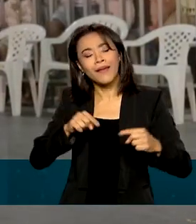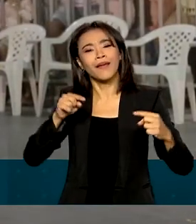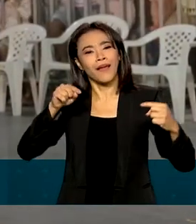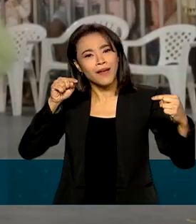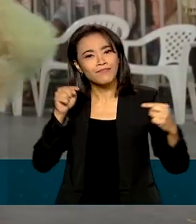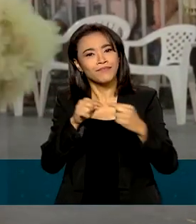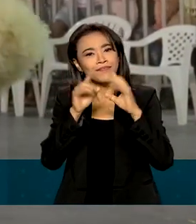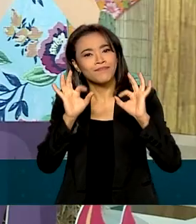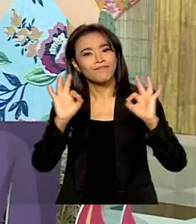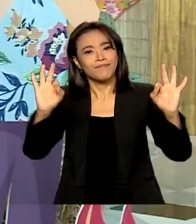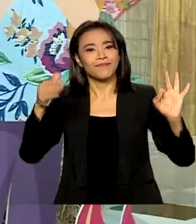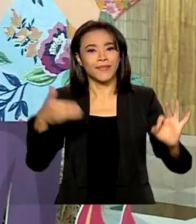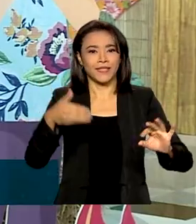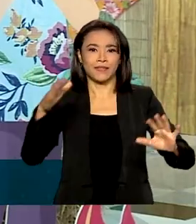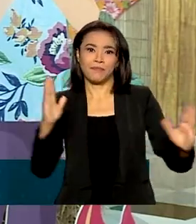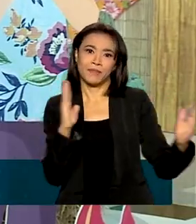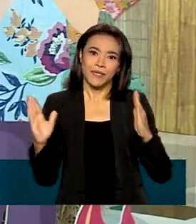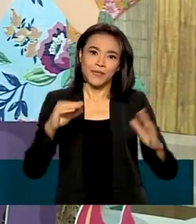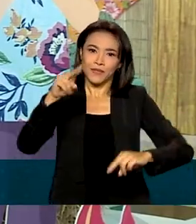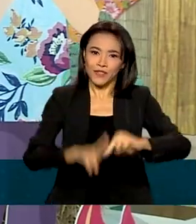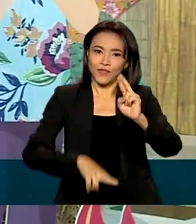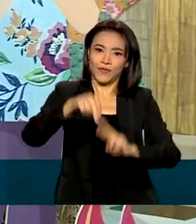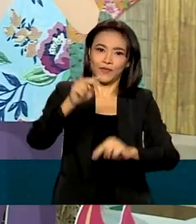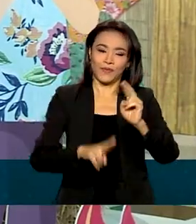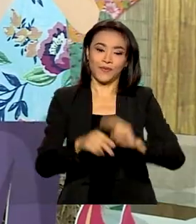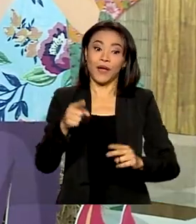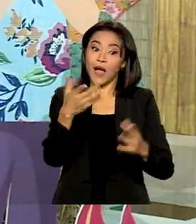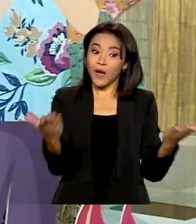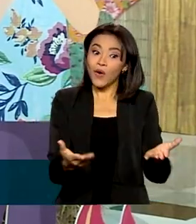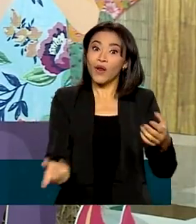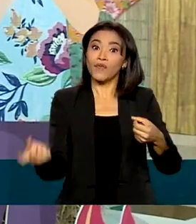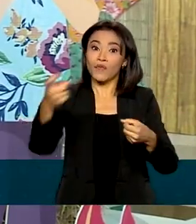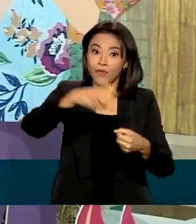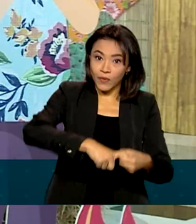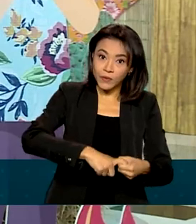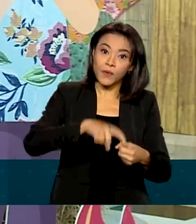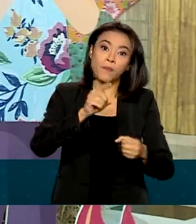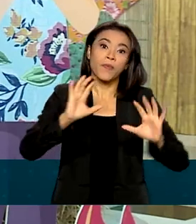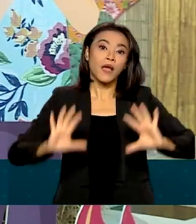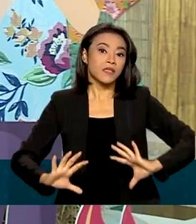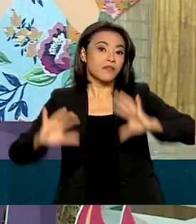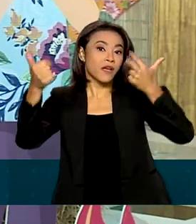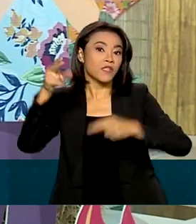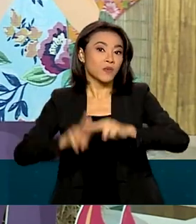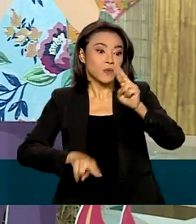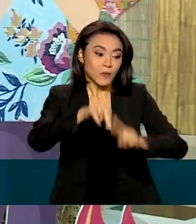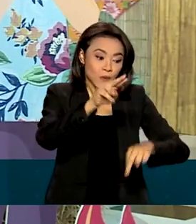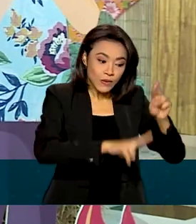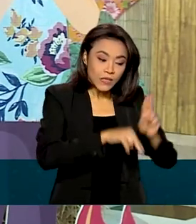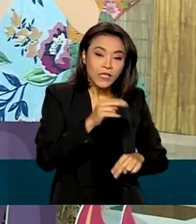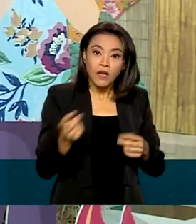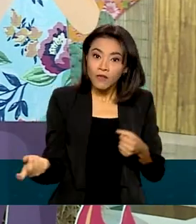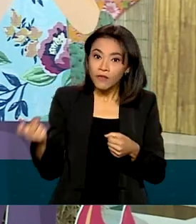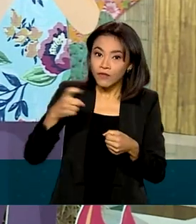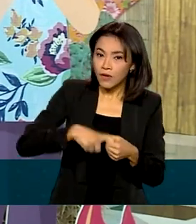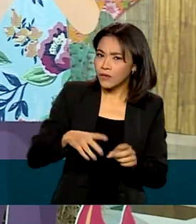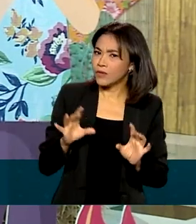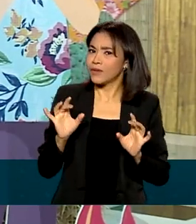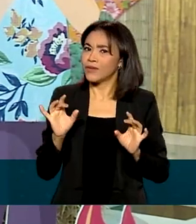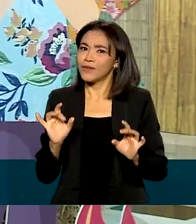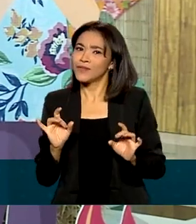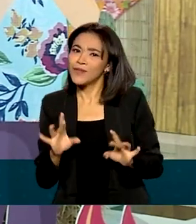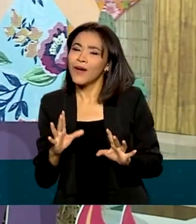festas juninas. E finalmente elas estão de volta. As festas juninas retornam e não somente para